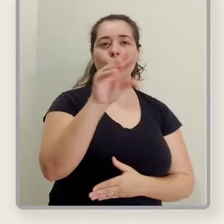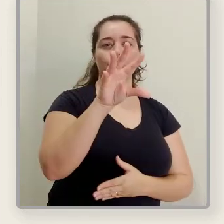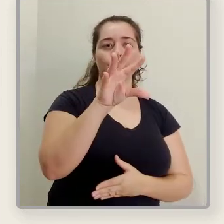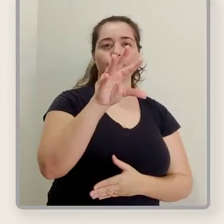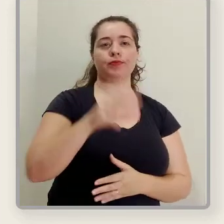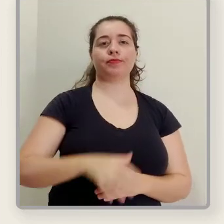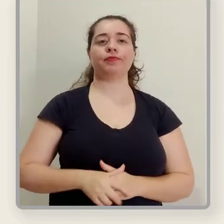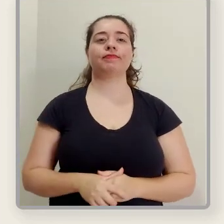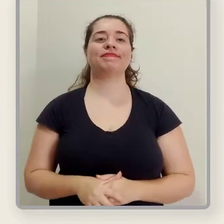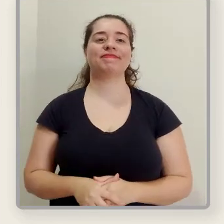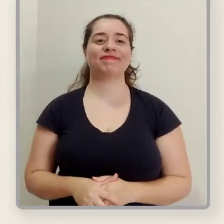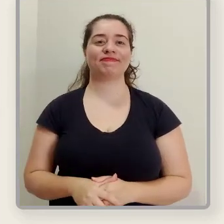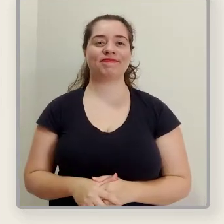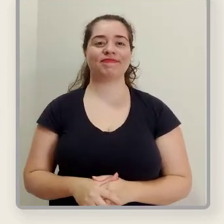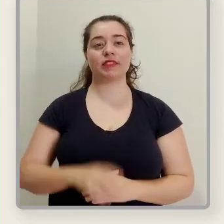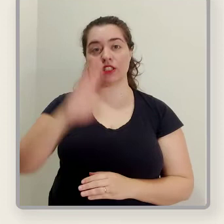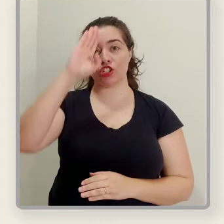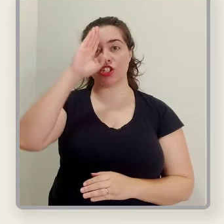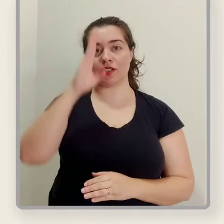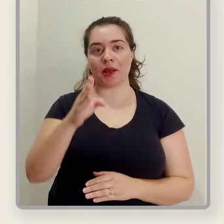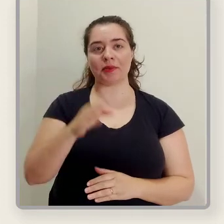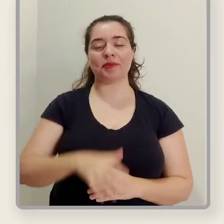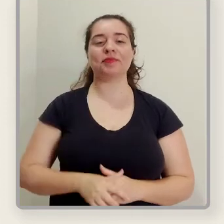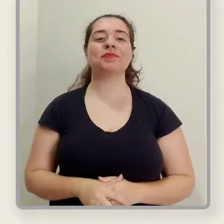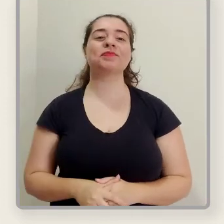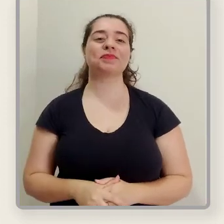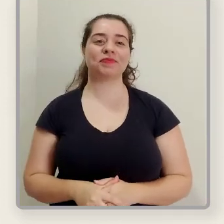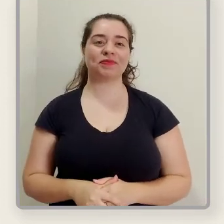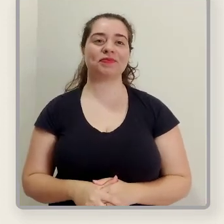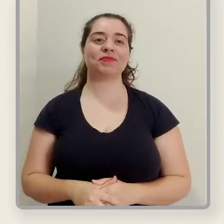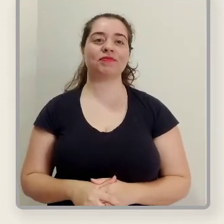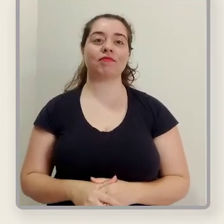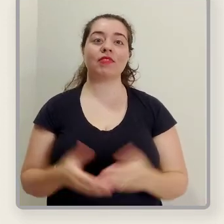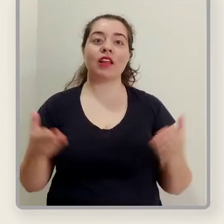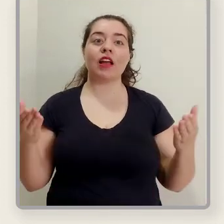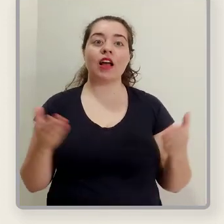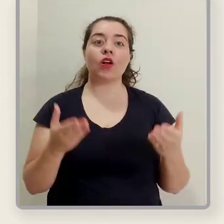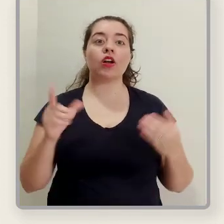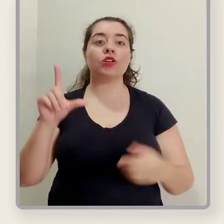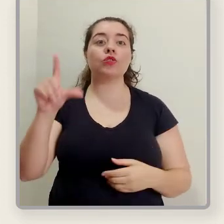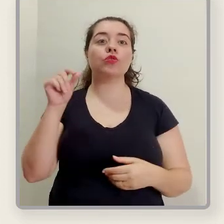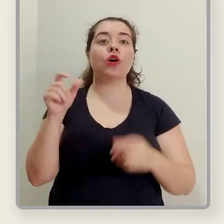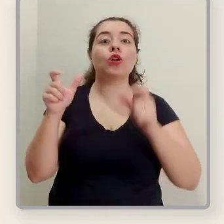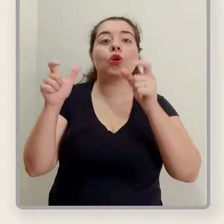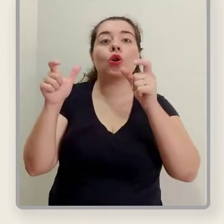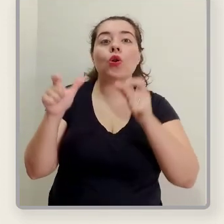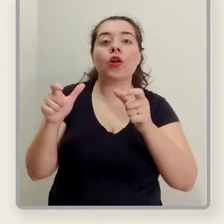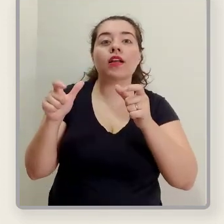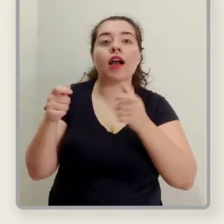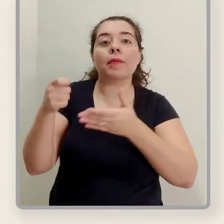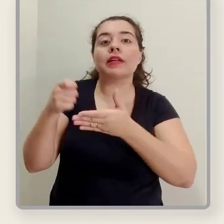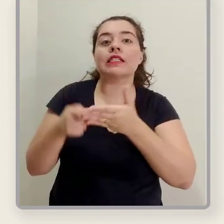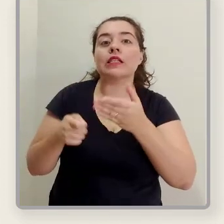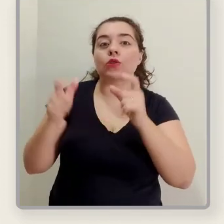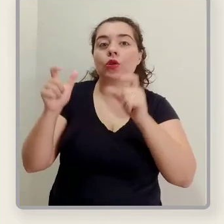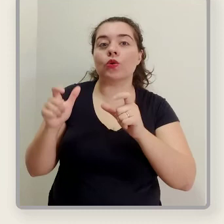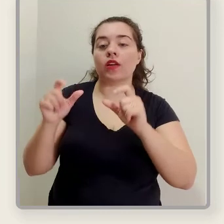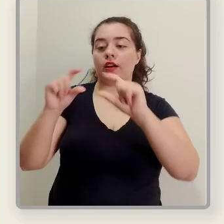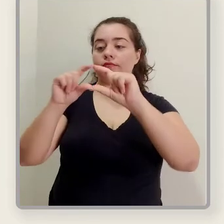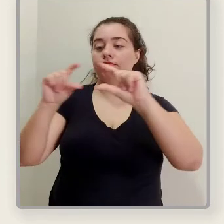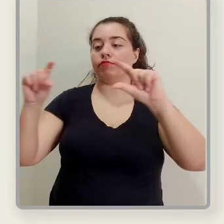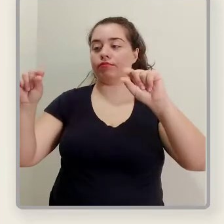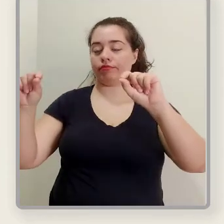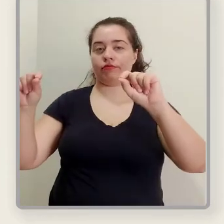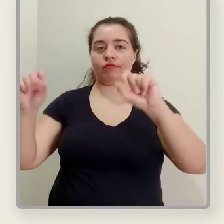e ele irá carregar. Na sequência, devemos indicar o local onde será feita a assinatura digital. Clicar em Assinar